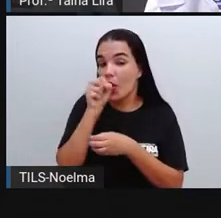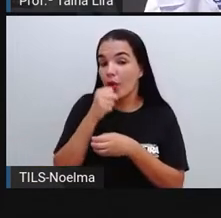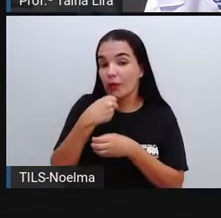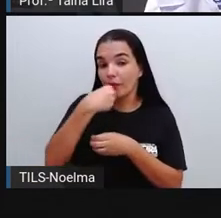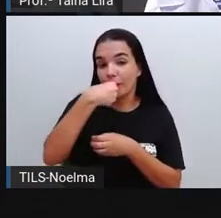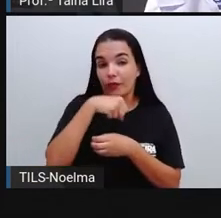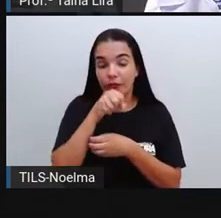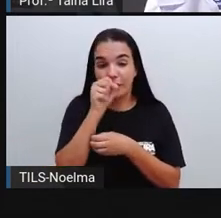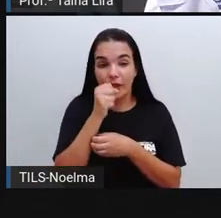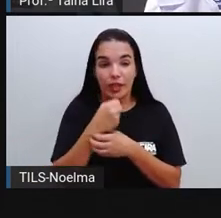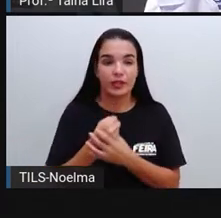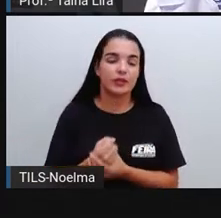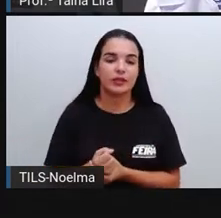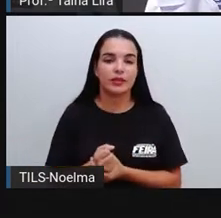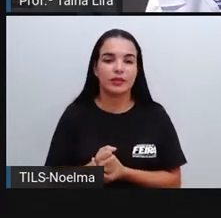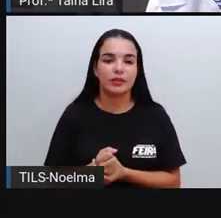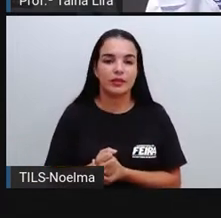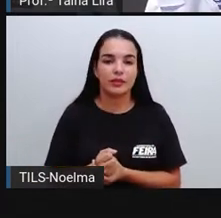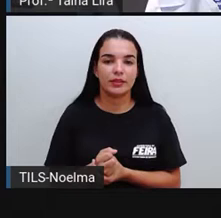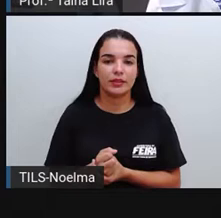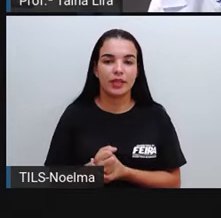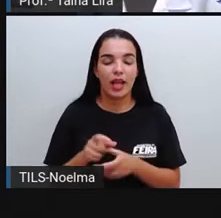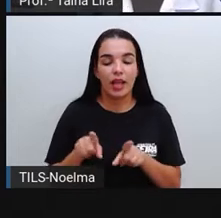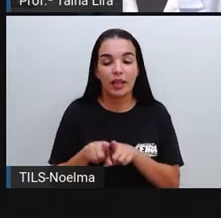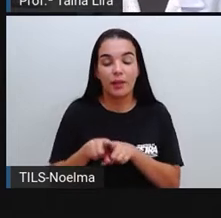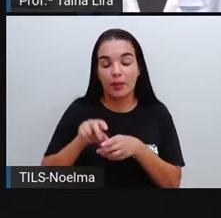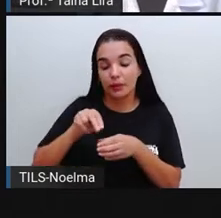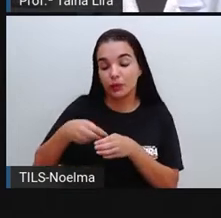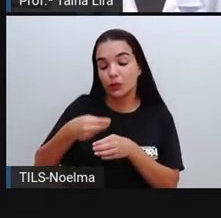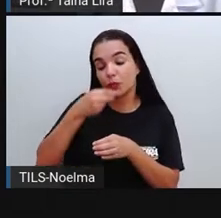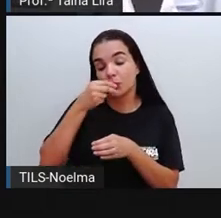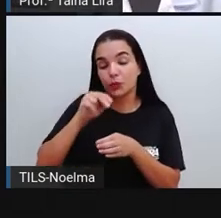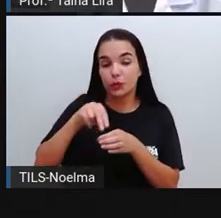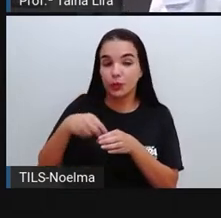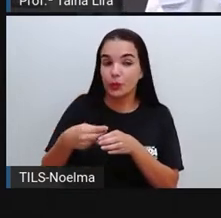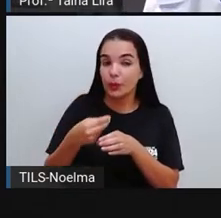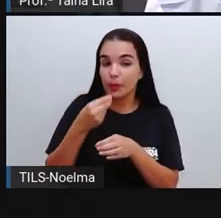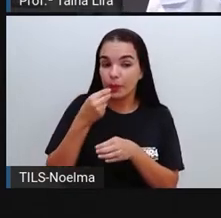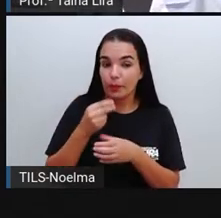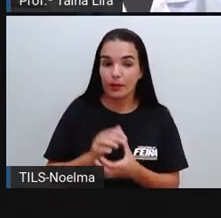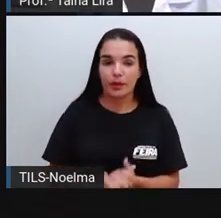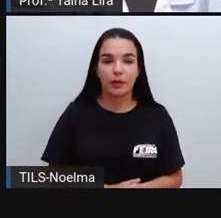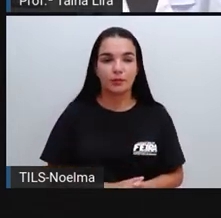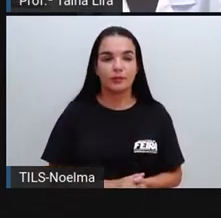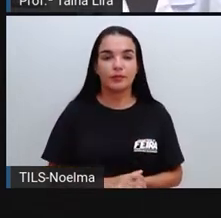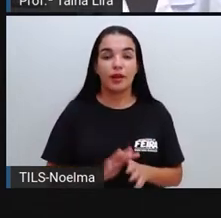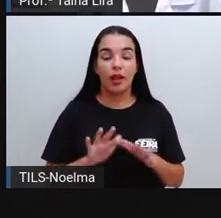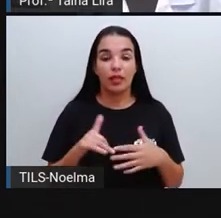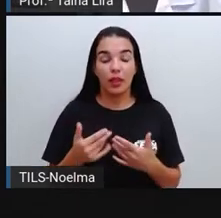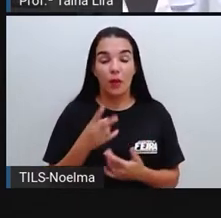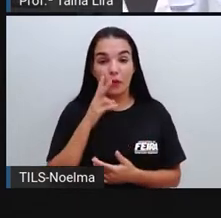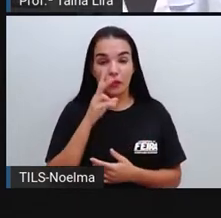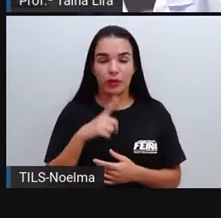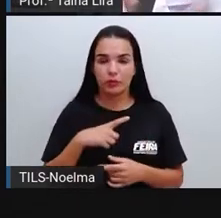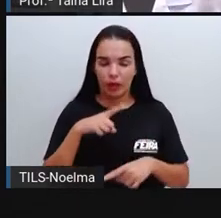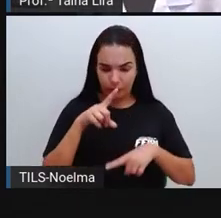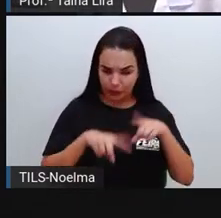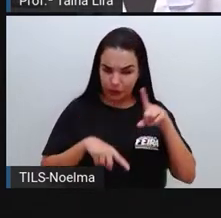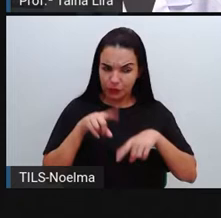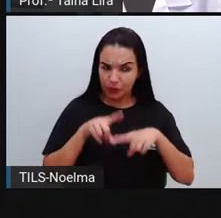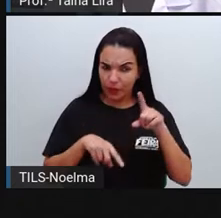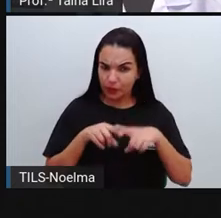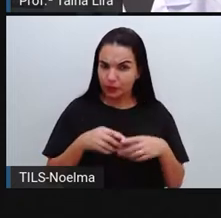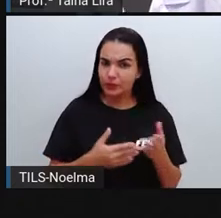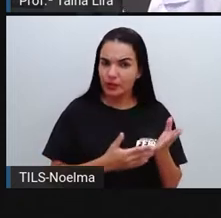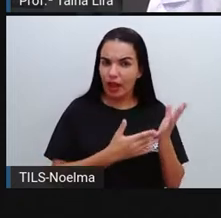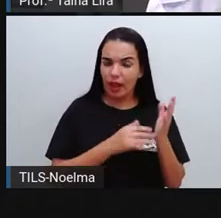que boa, e o iogurte, então, essa, né, foram aí as compras de